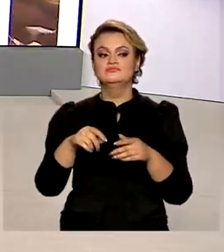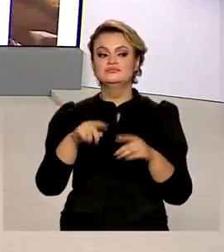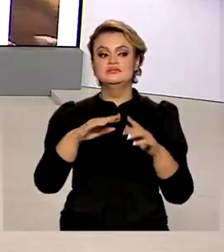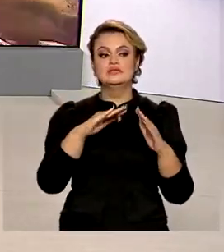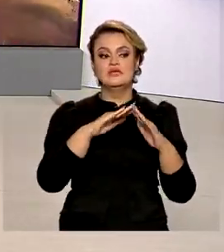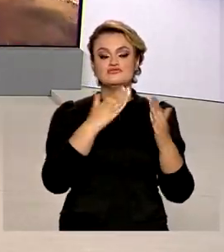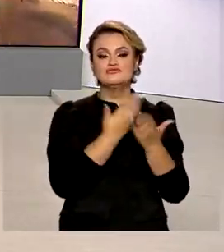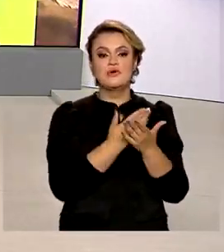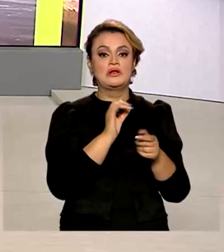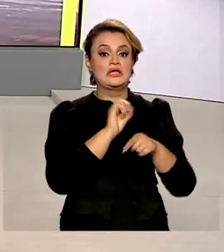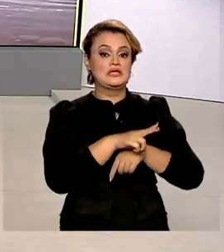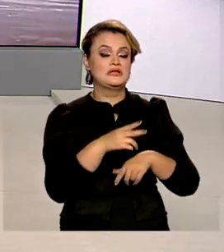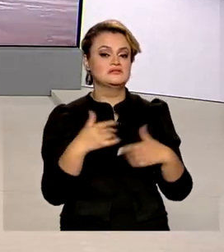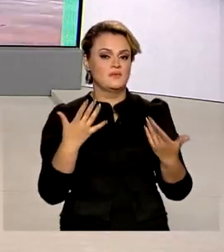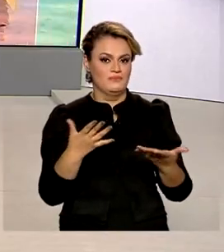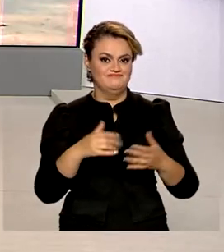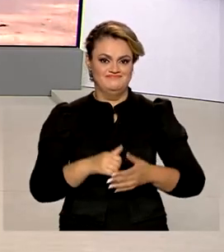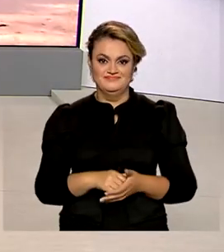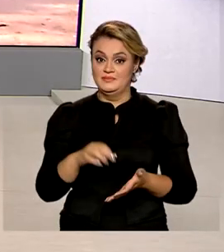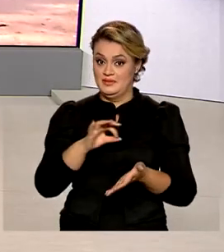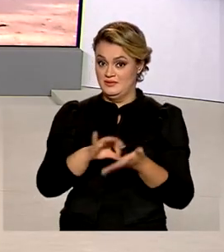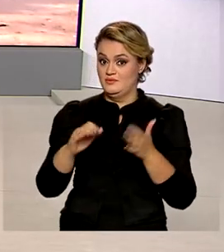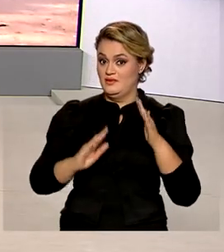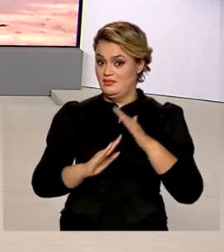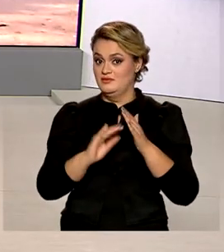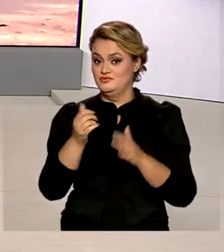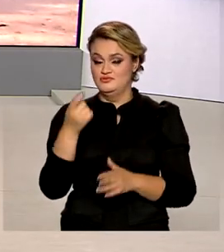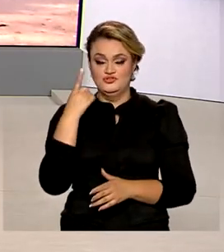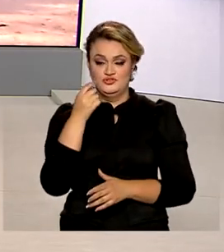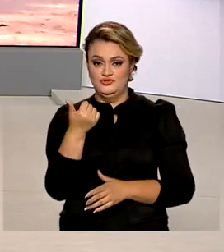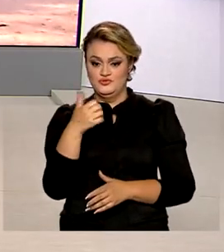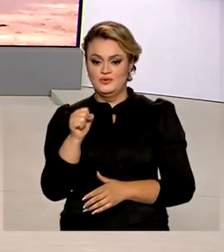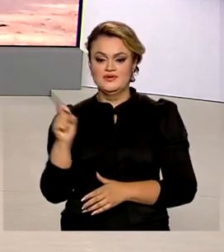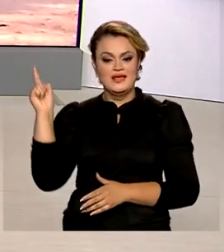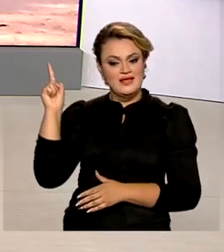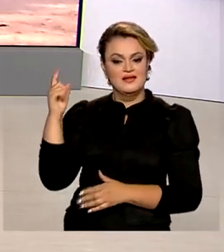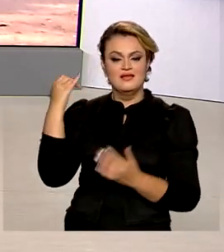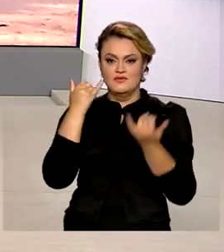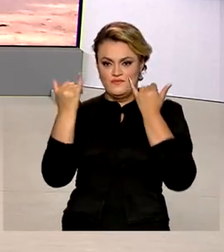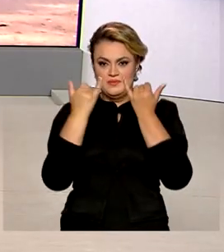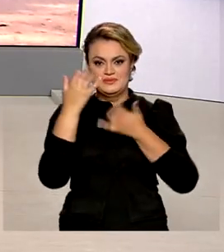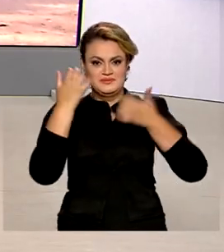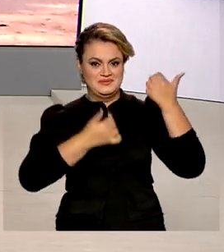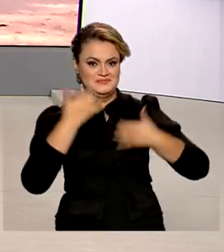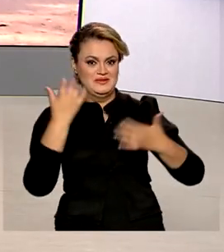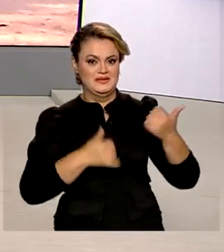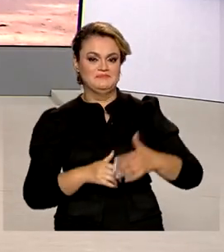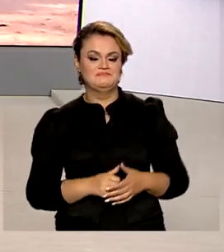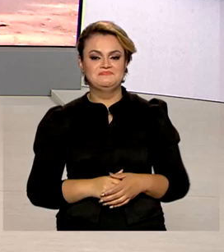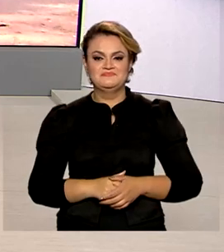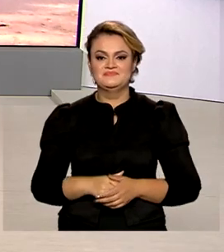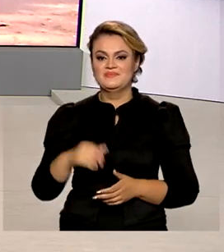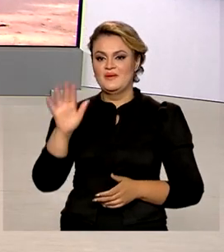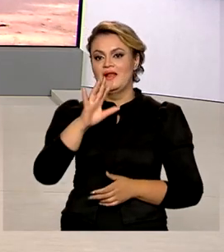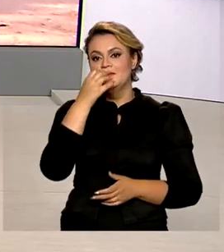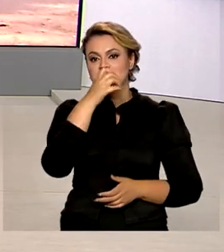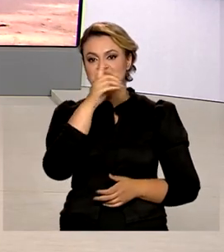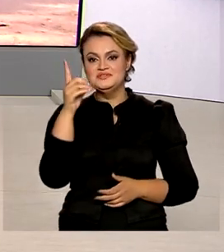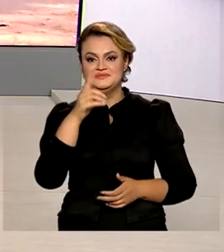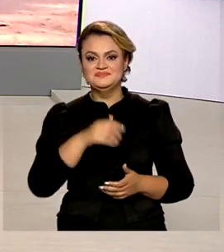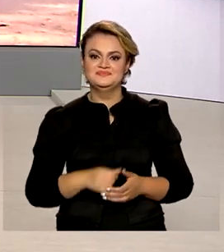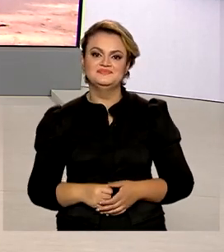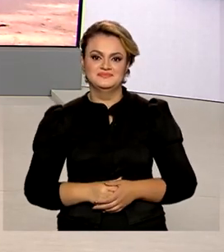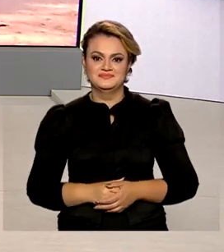ensino. Vamos conversar com o repórter Glauco de Queiroz, que traz mais informações para a gente sobre esse assunto. Bom dia, Glauco!